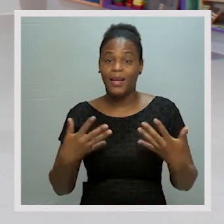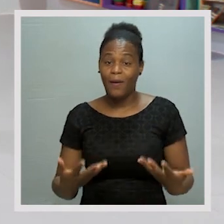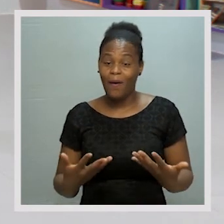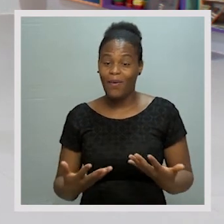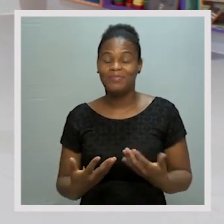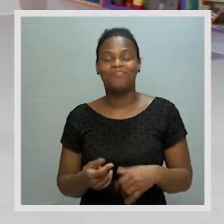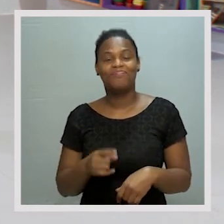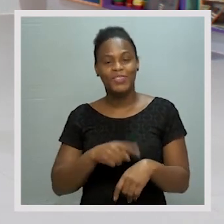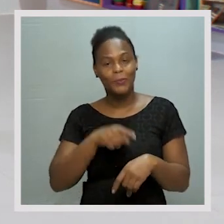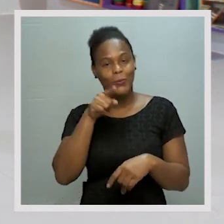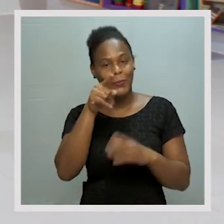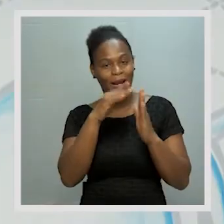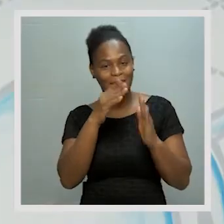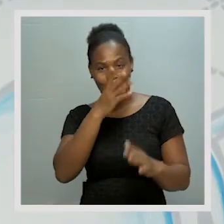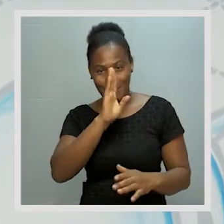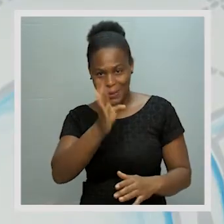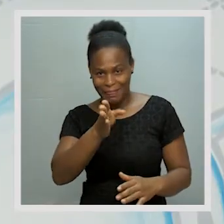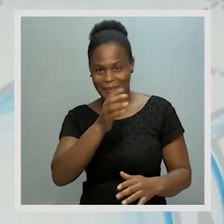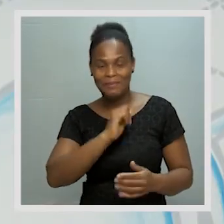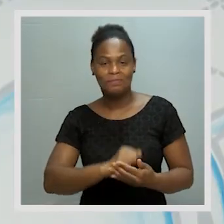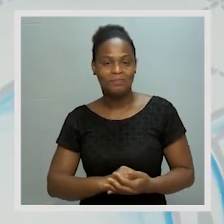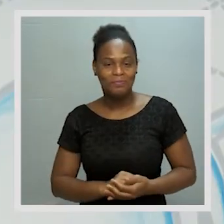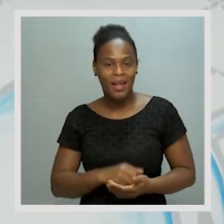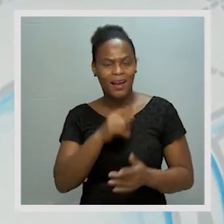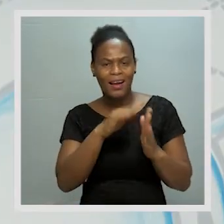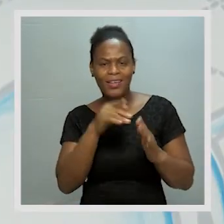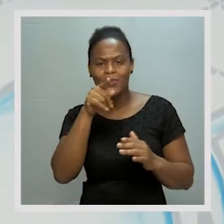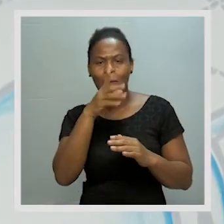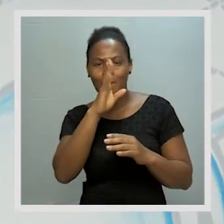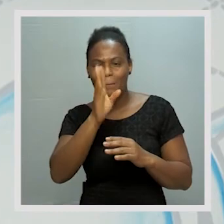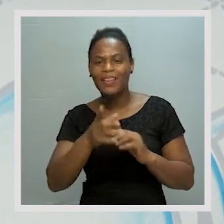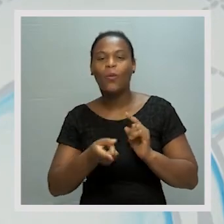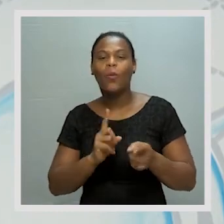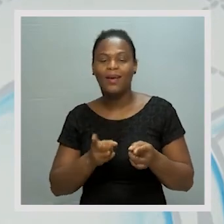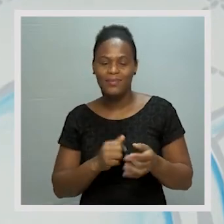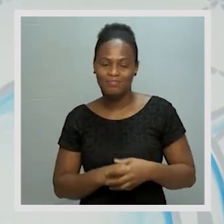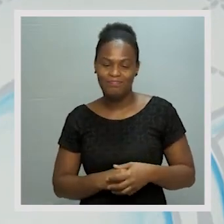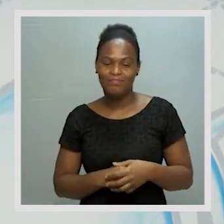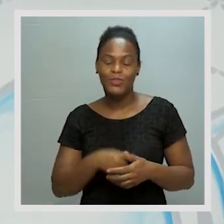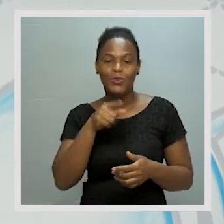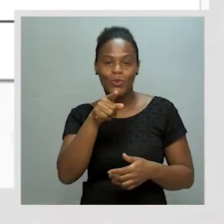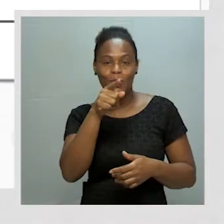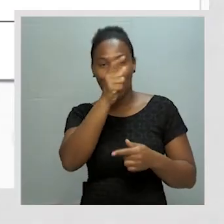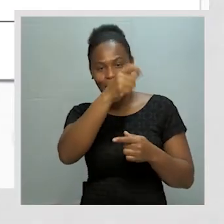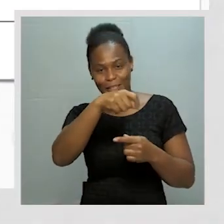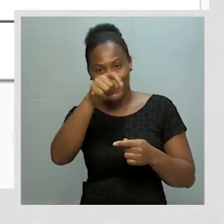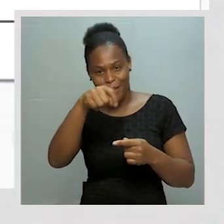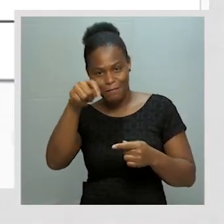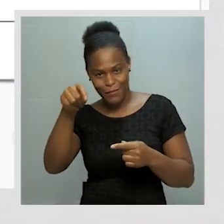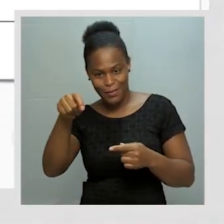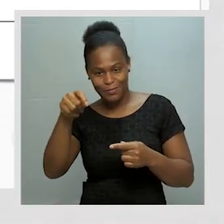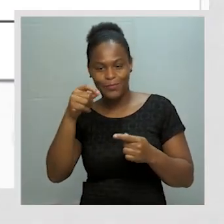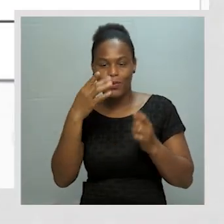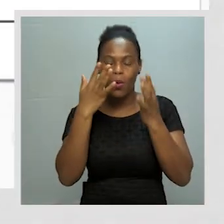Este momento é o momento de pratiquem em casa. O é vão praticar? Exatamente o que vocês têm. Escrevam